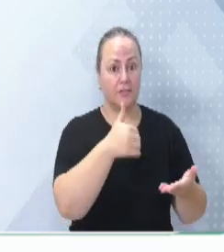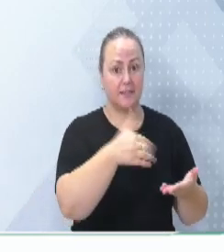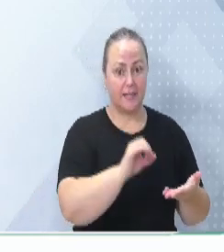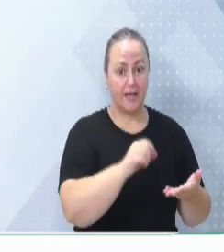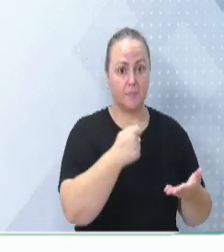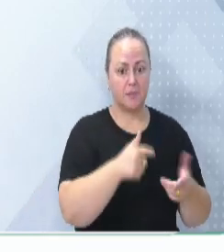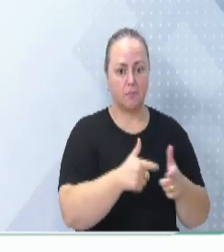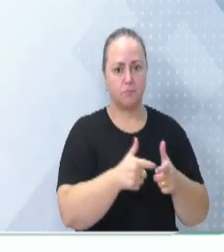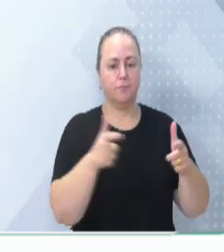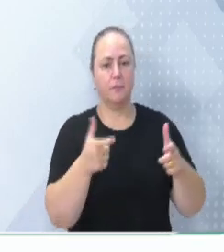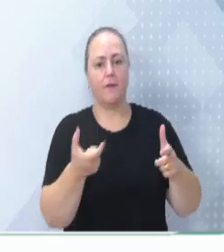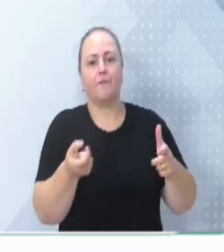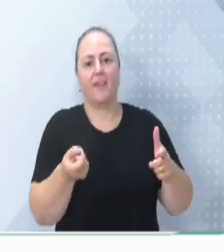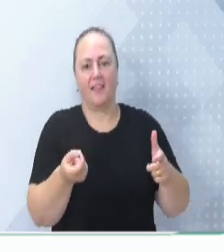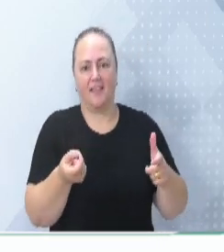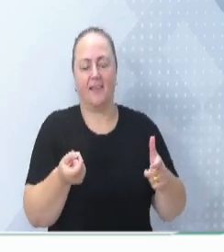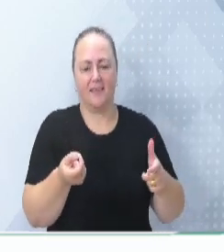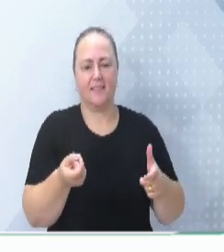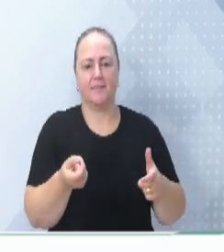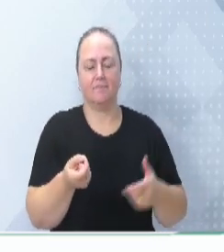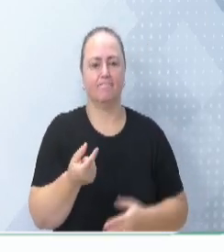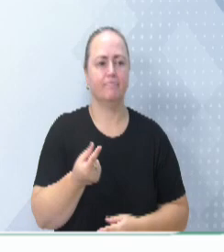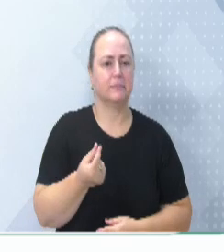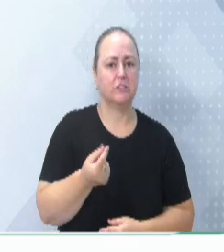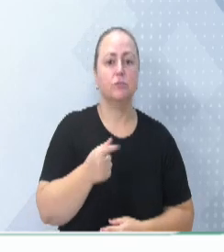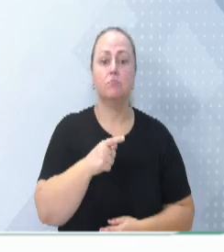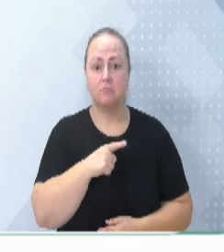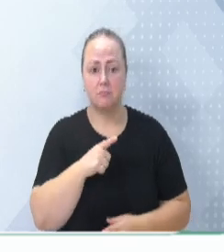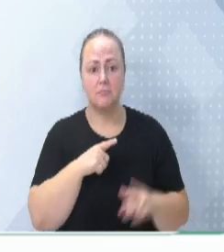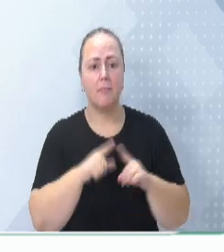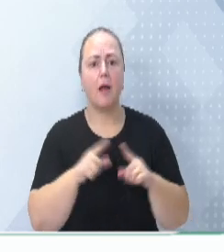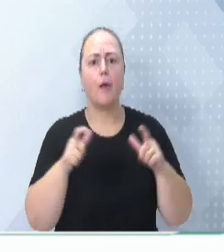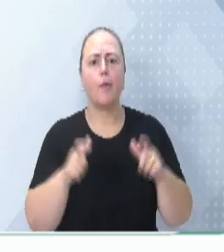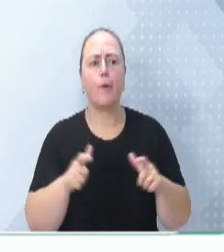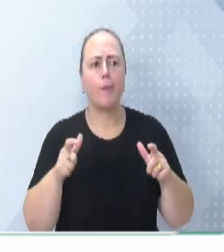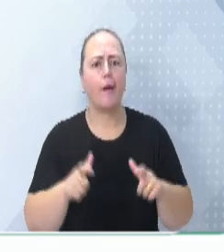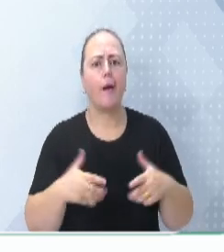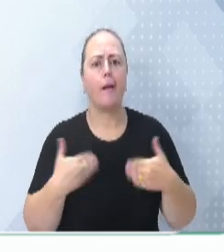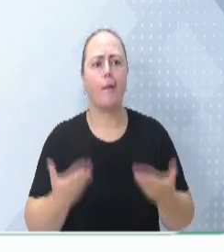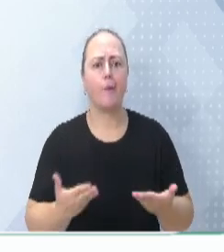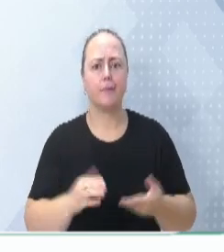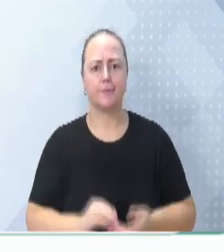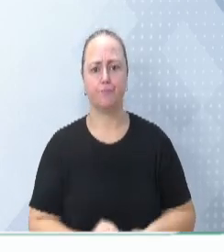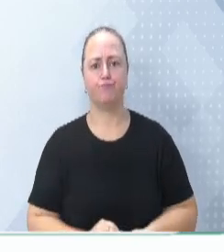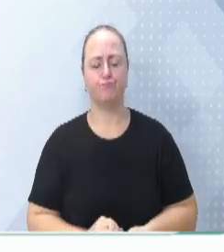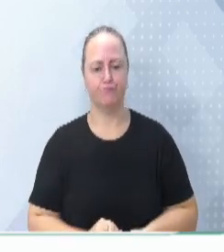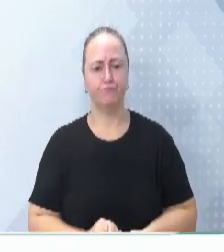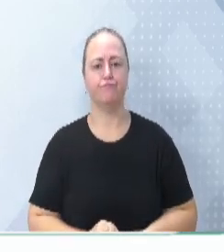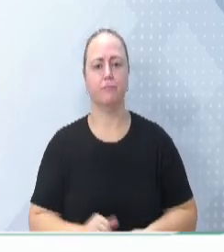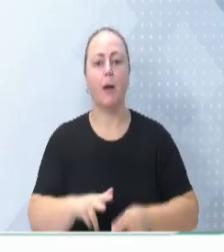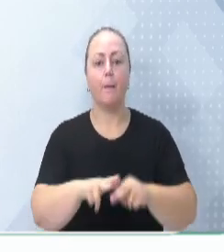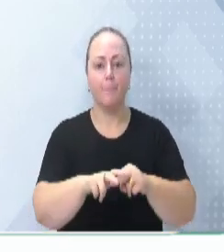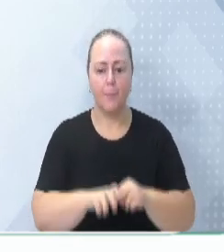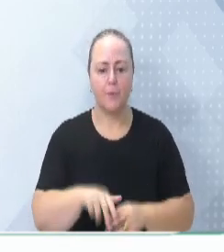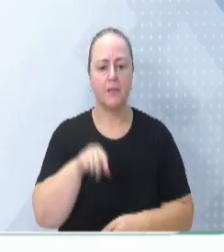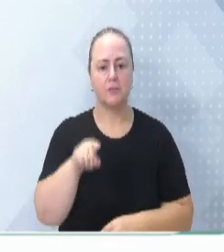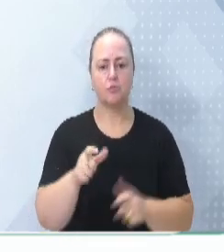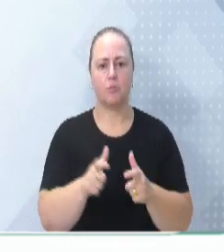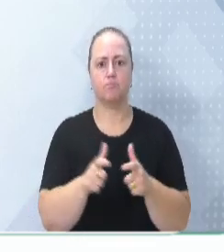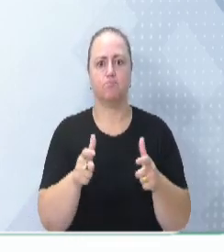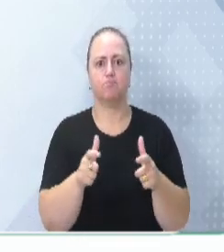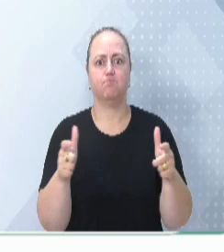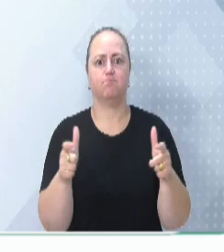neonatal, havia os recursos, nós não tínhamos espaço físico a deslocar o setor para poder fazer essa ampliação.